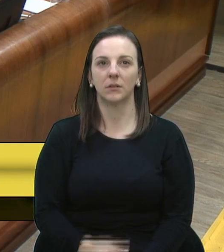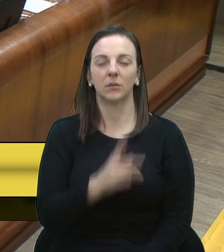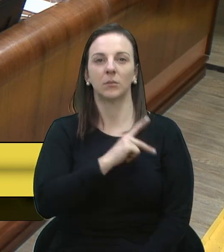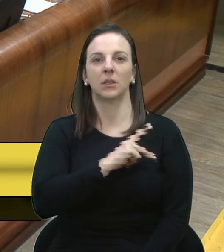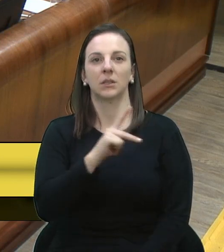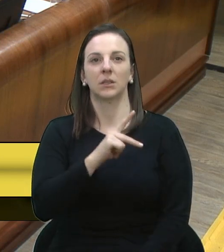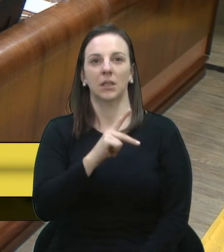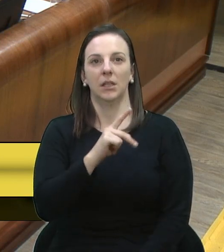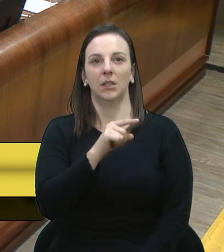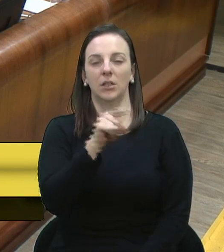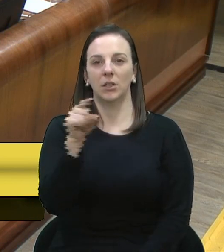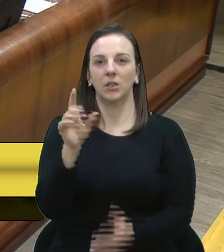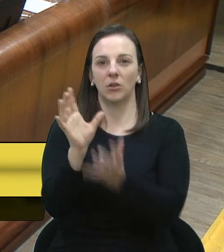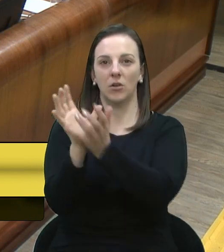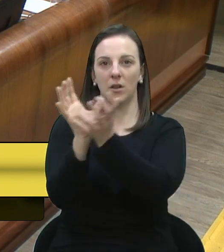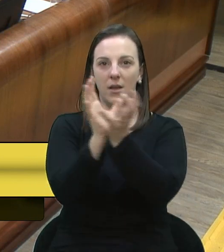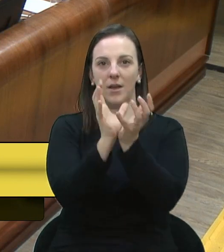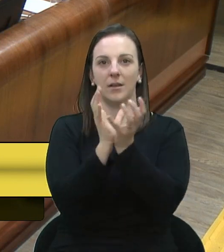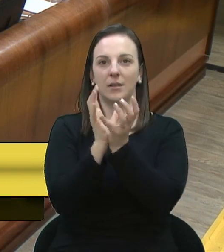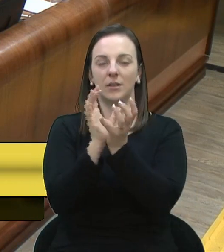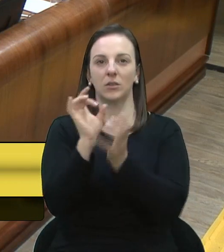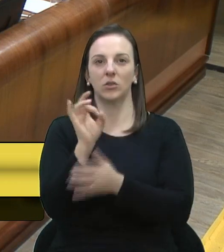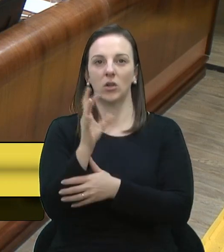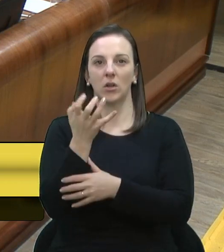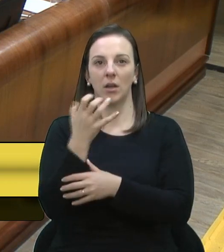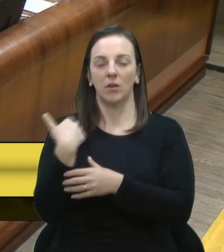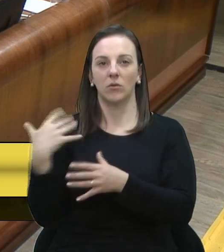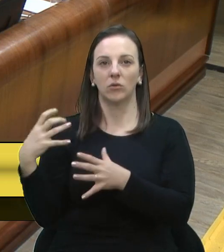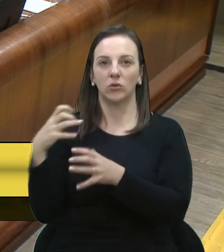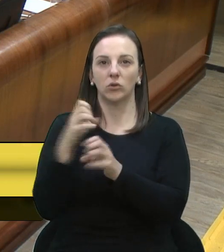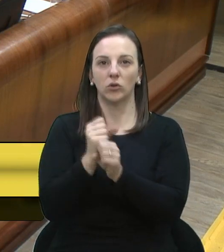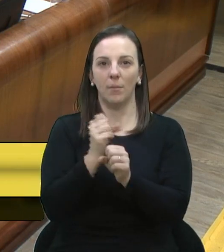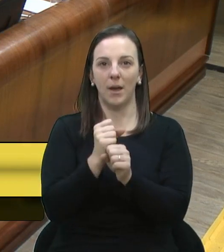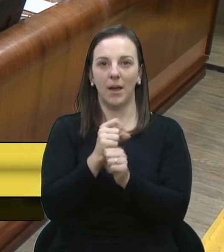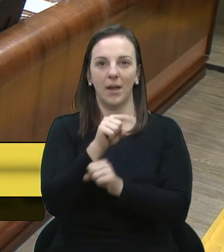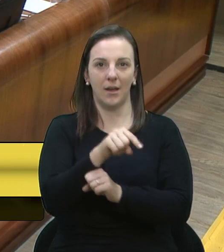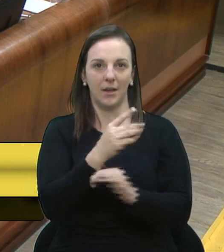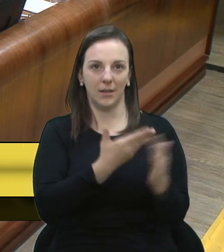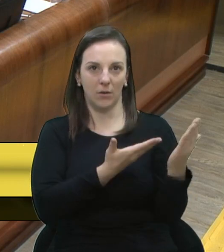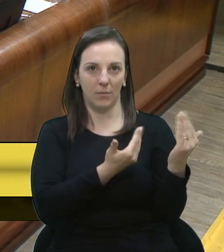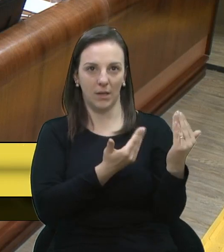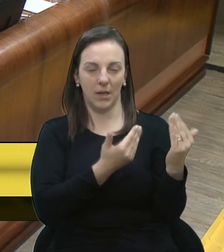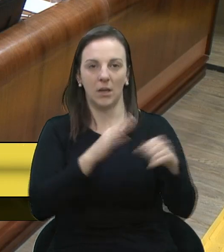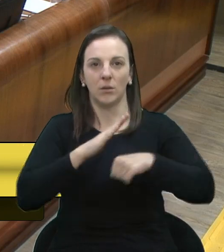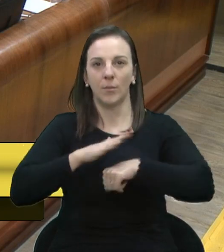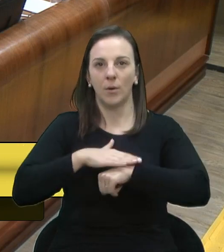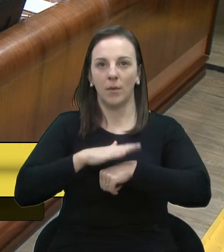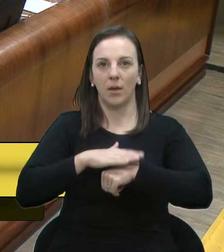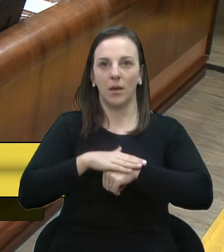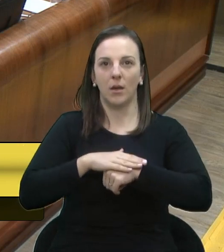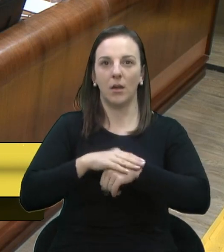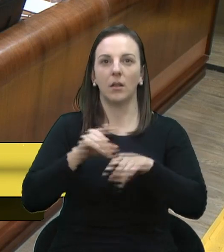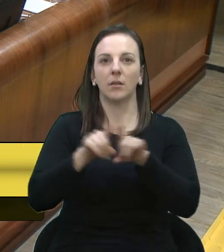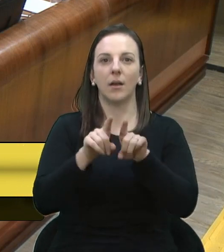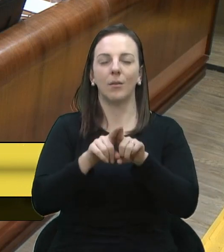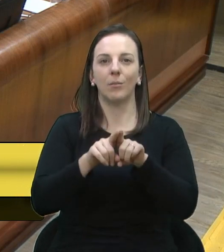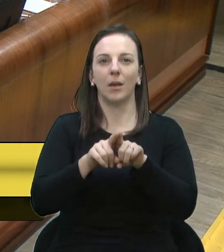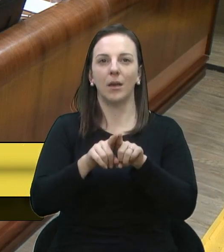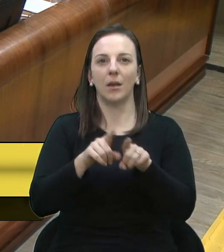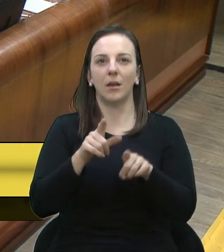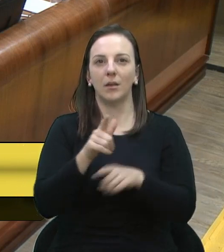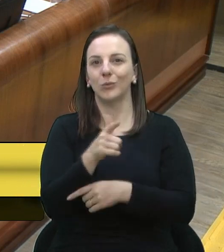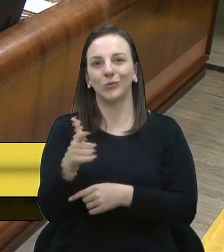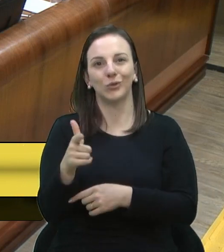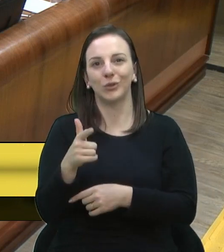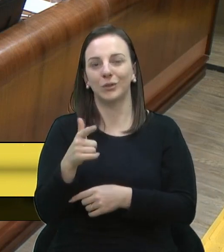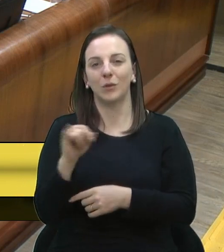Presidente, nobres colegas, eu só quero me somar aqui a essa homenagem, né, neste momento, também não tive a oportunidade e o prazer de conhecer o